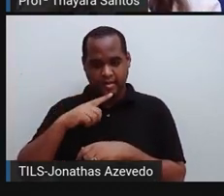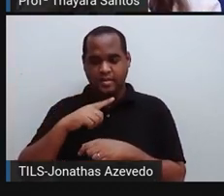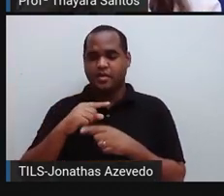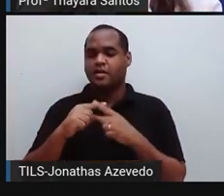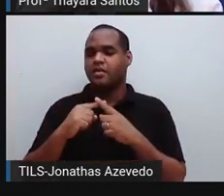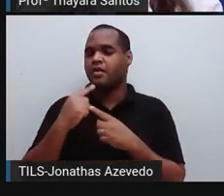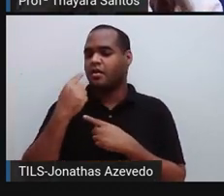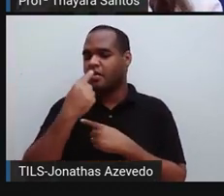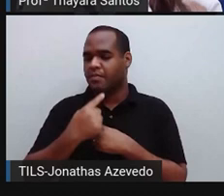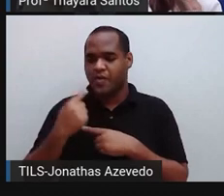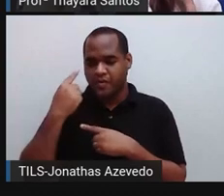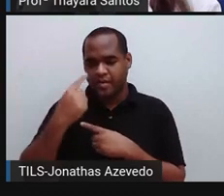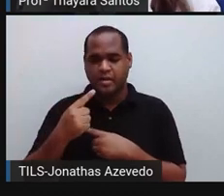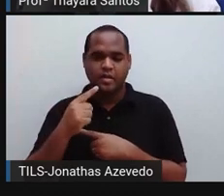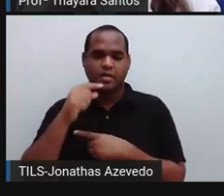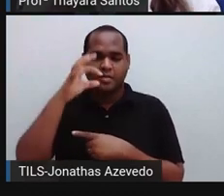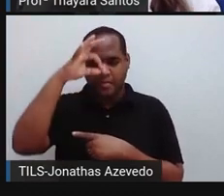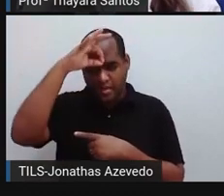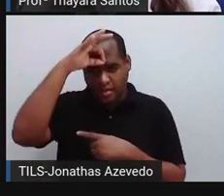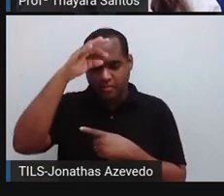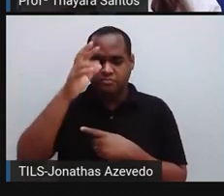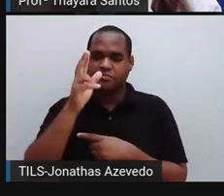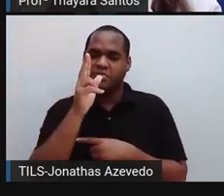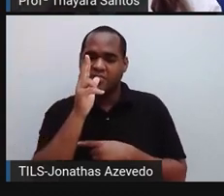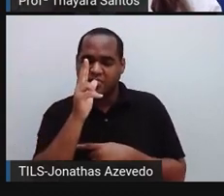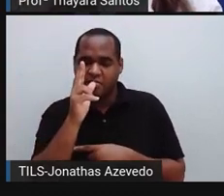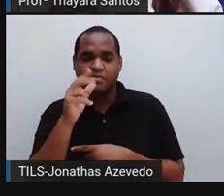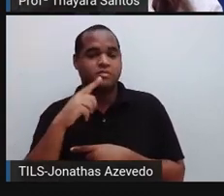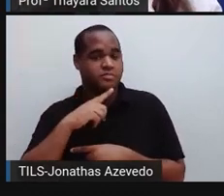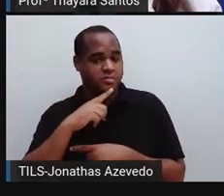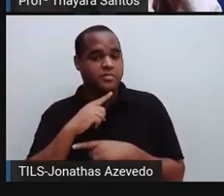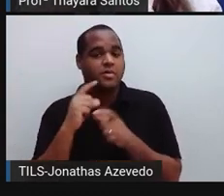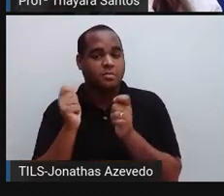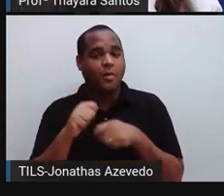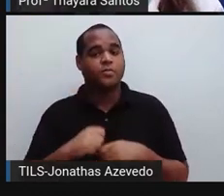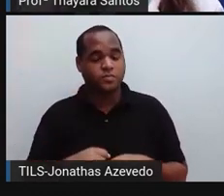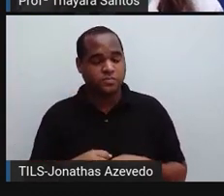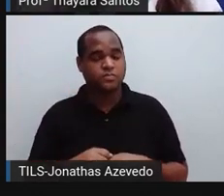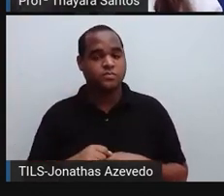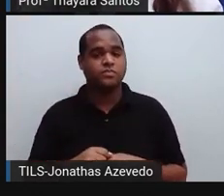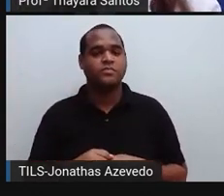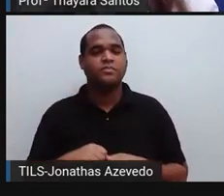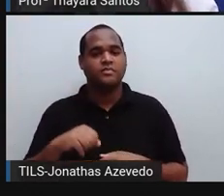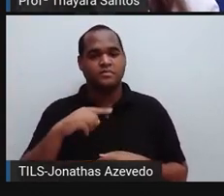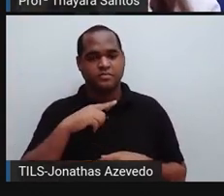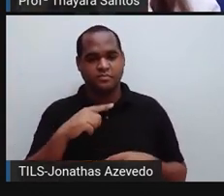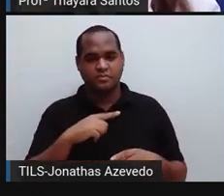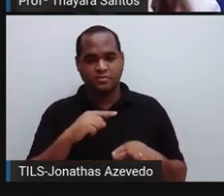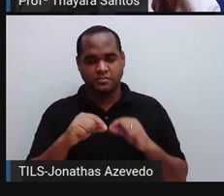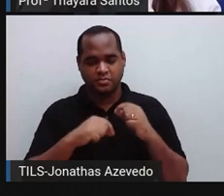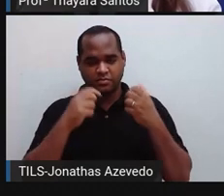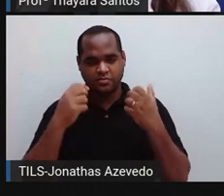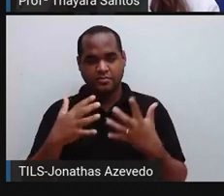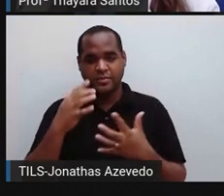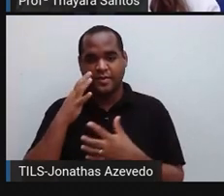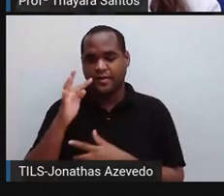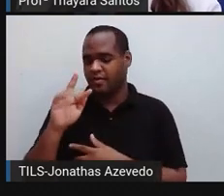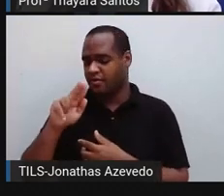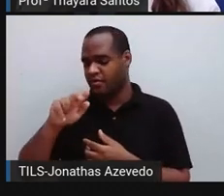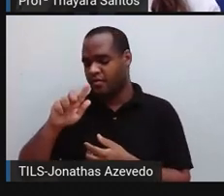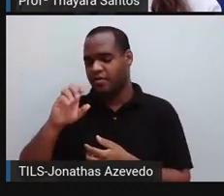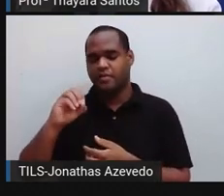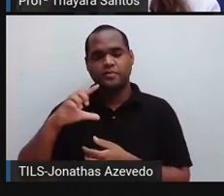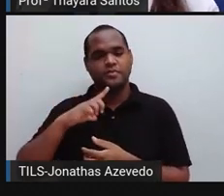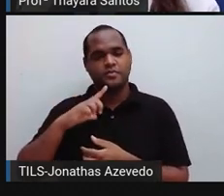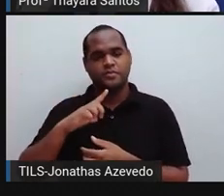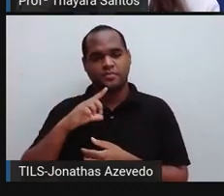candidíase. E quando ela... A candida albincans, que é o fungo que vive principalmente no